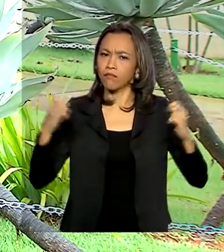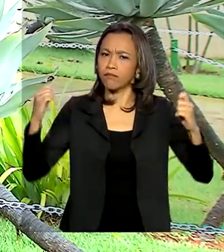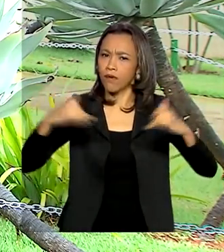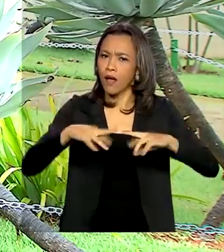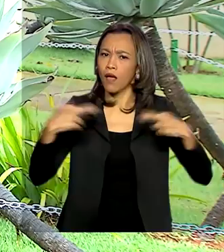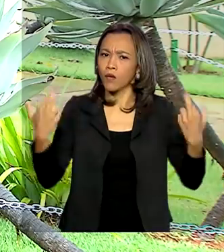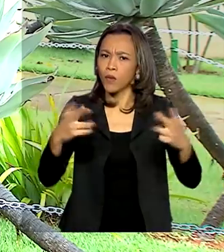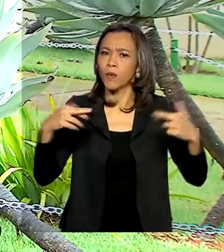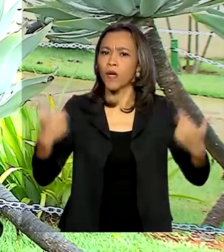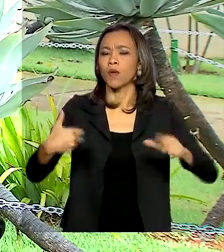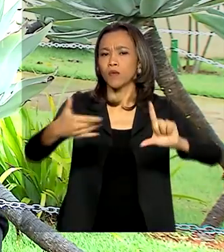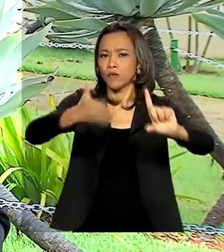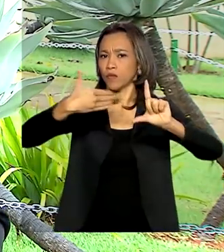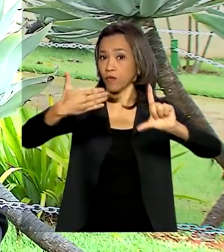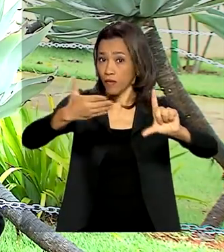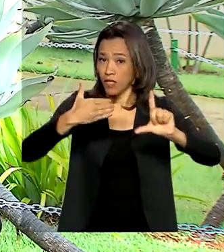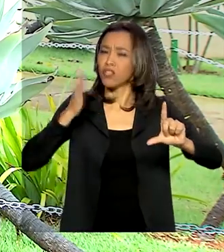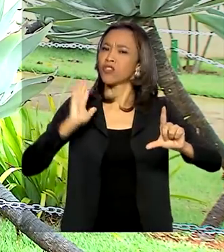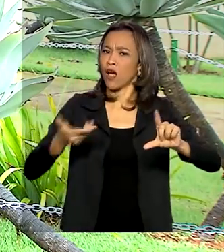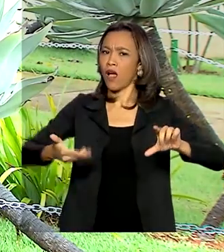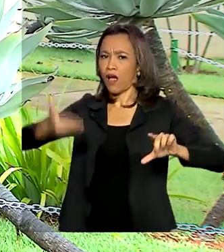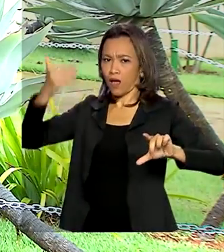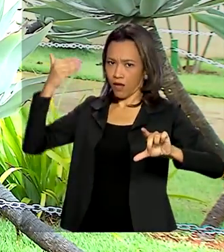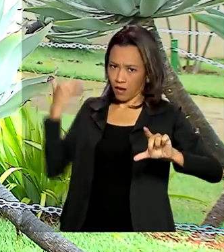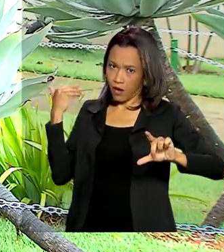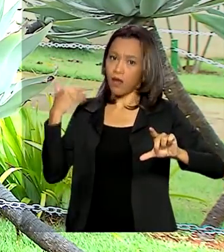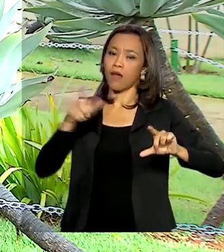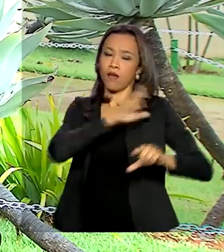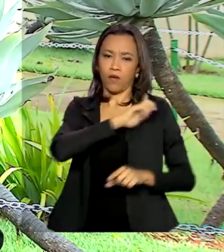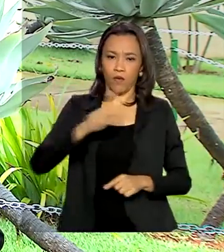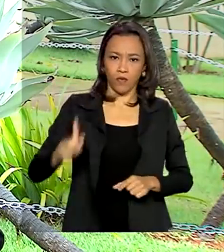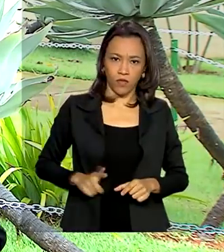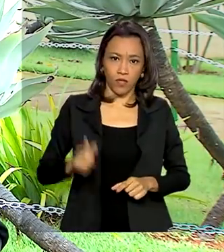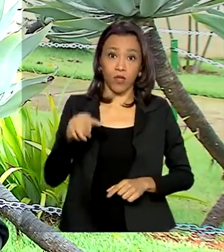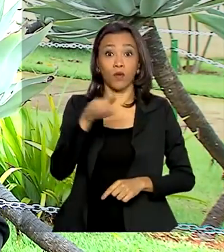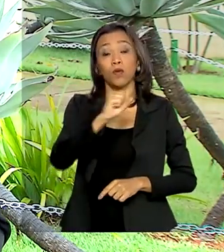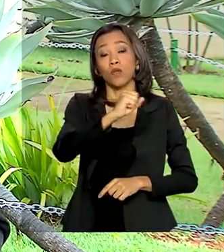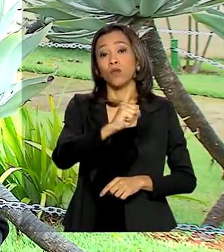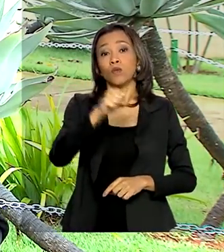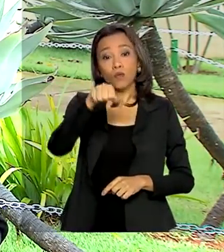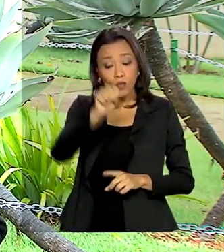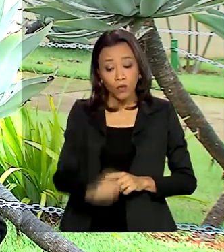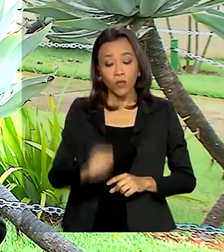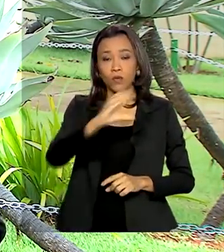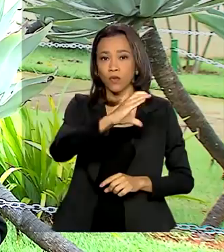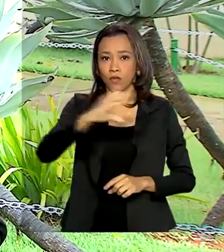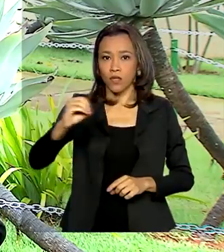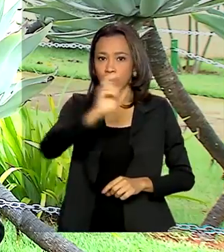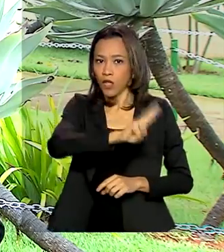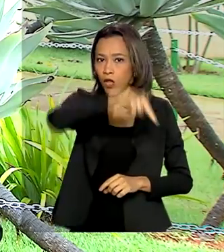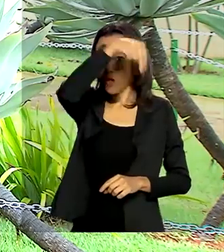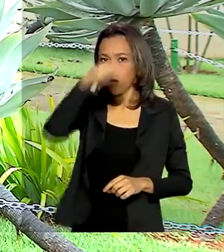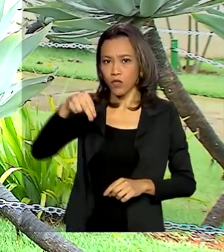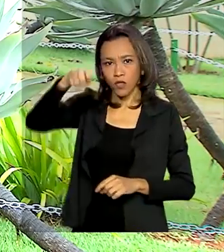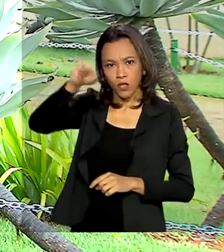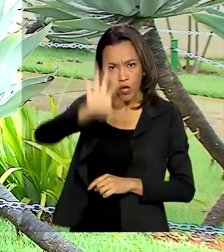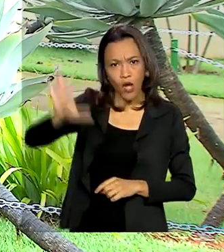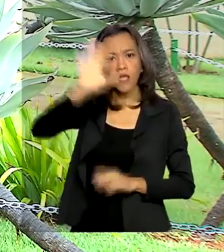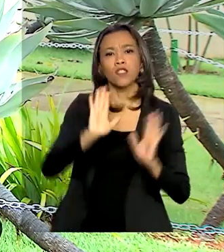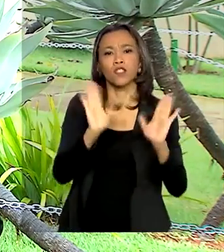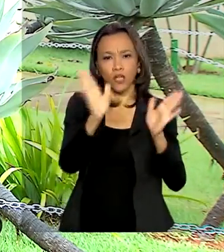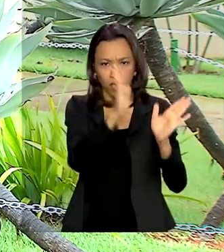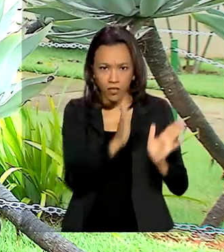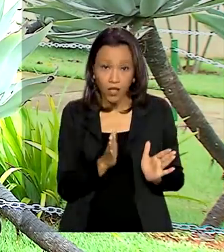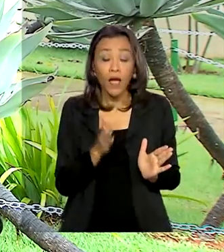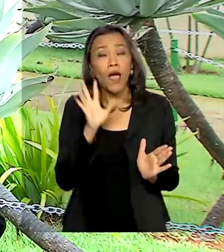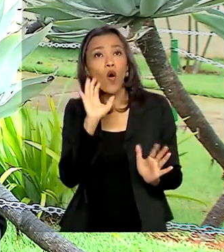governadores. Já foram feitas reuniões com os governadores da região sul, centro-oeste, norte e nordeste. E o objetivo dessas reuniões